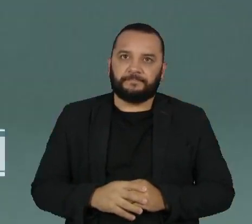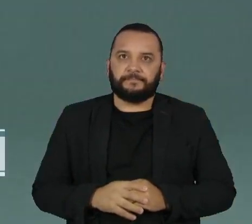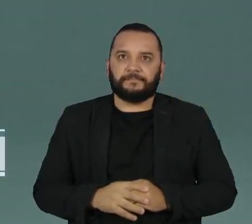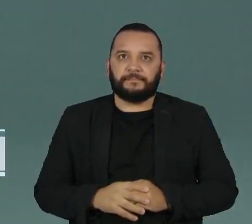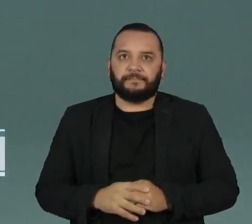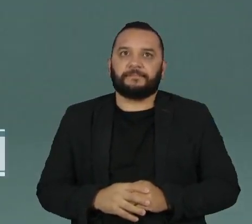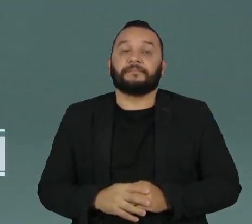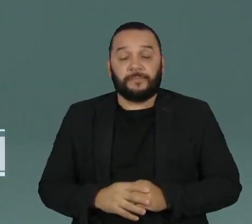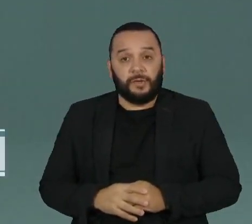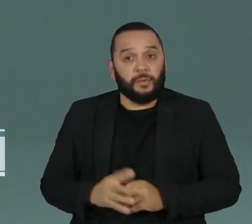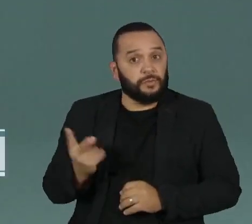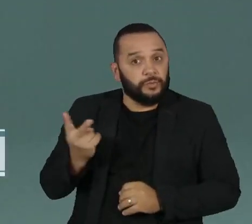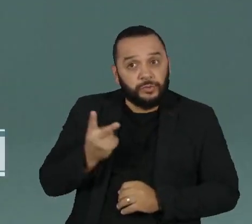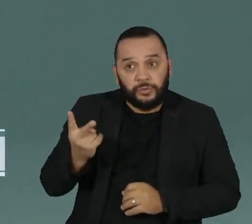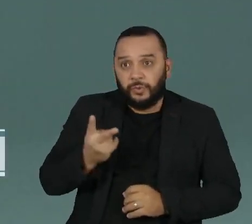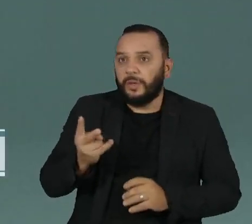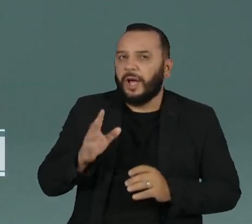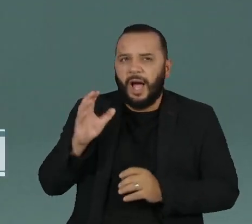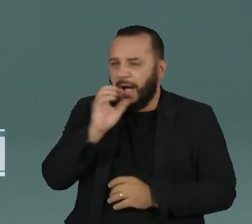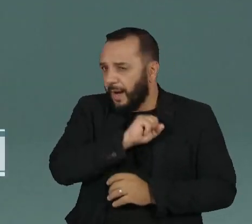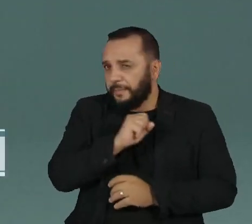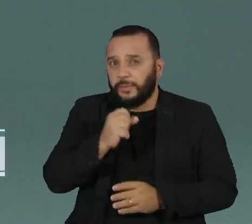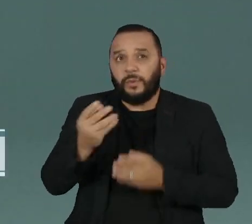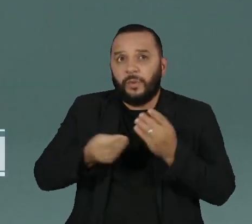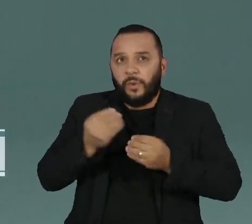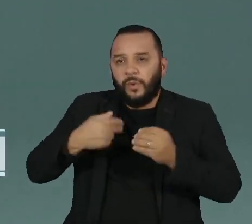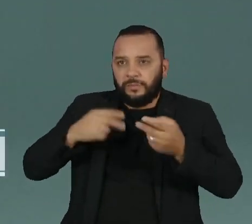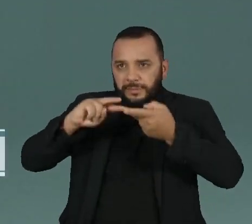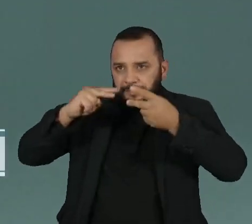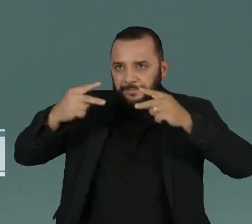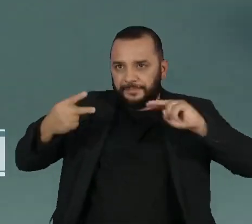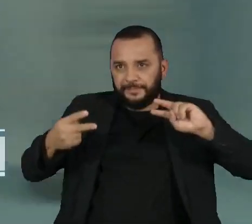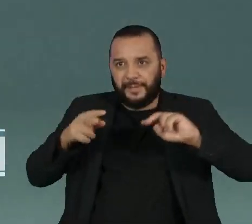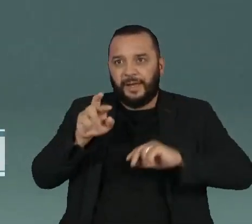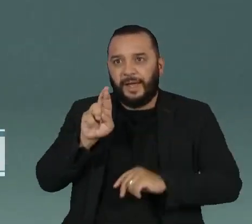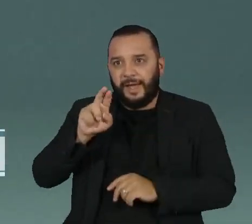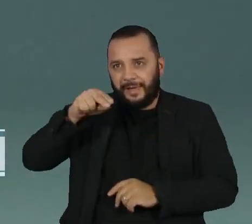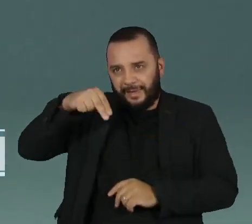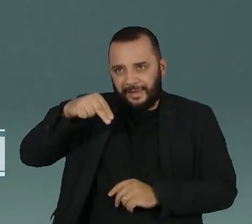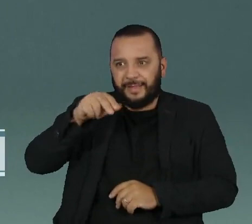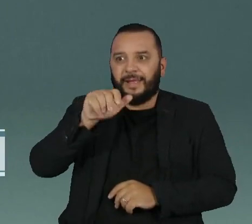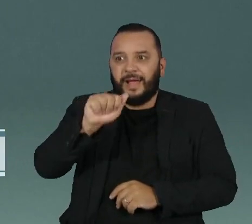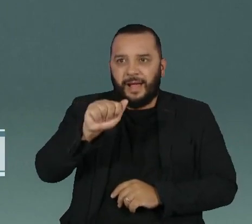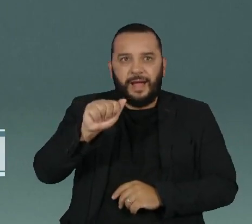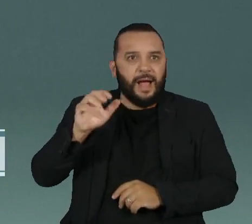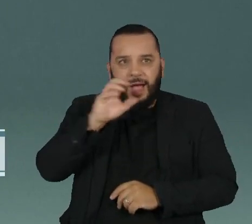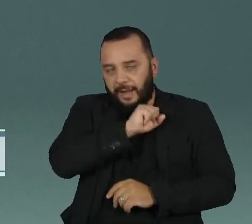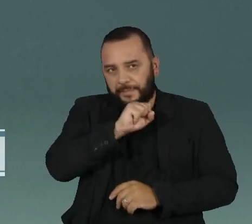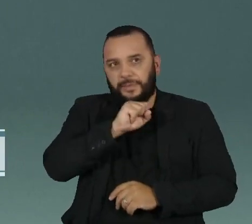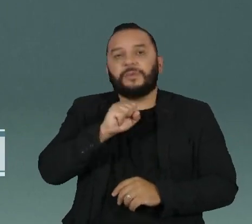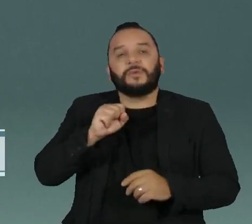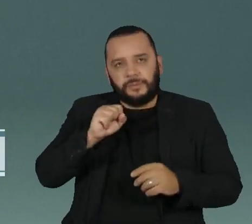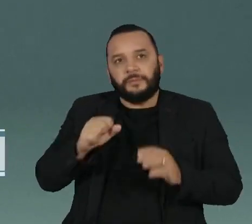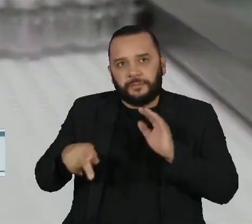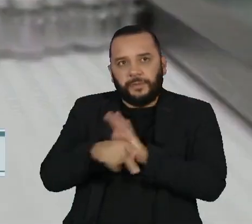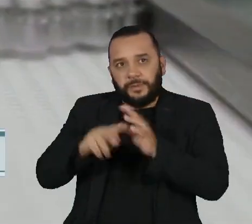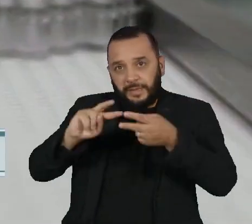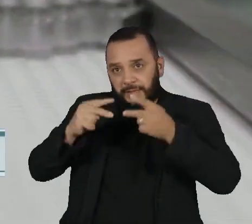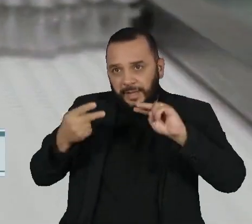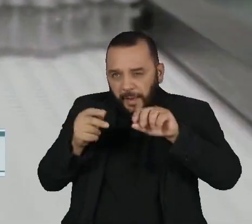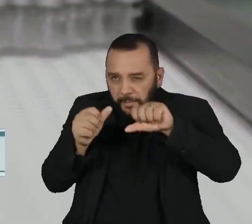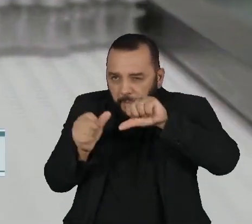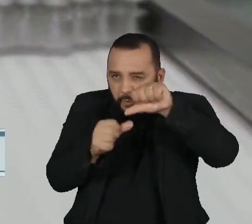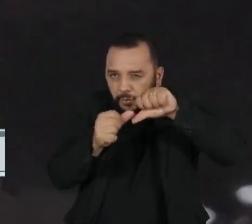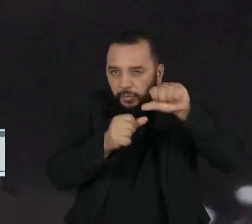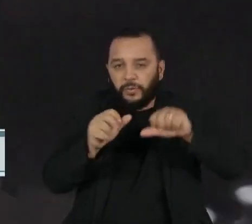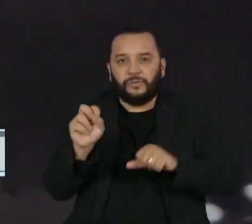A dupla encontrou uma maneira de modificar o RNA mensageiro, que carrega o código genético do vírus. Ao